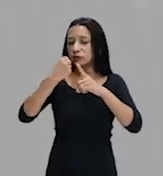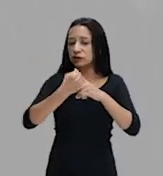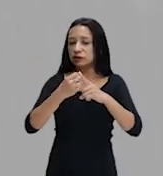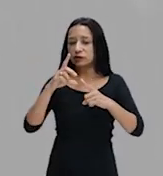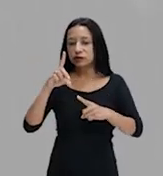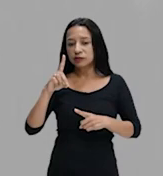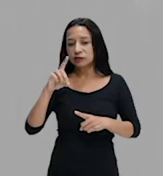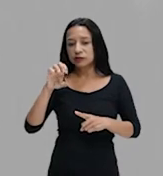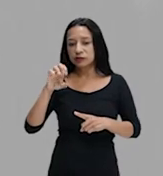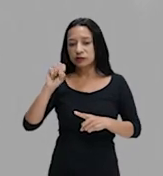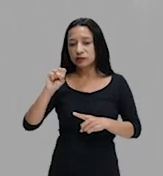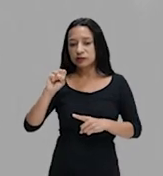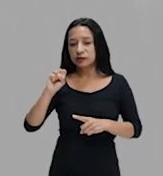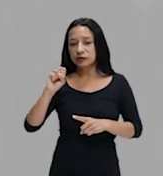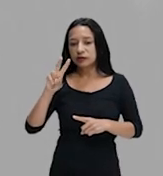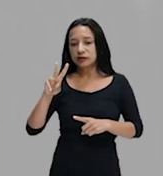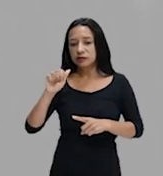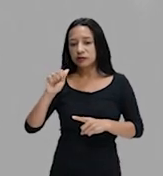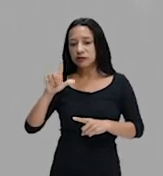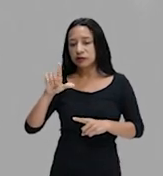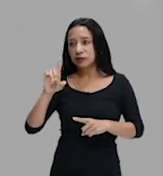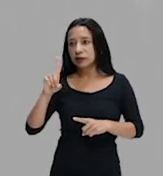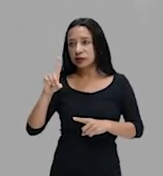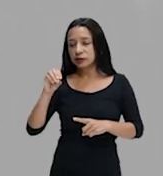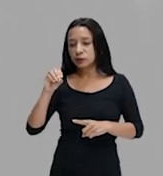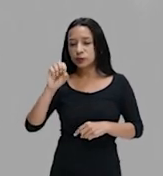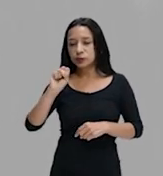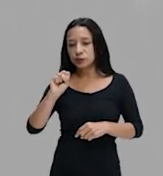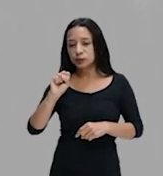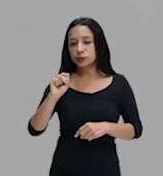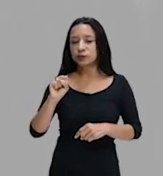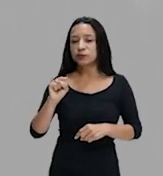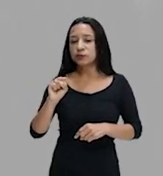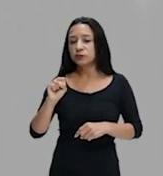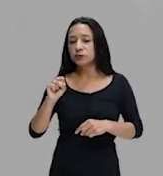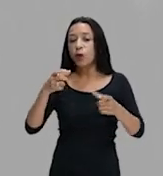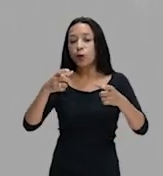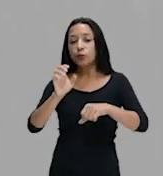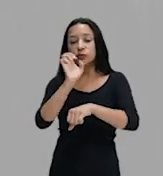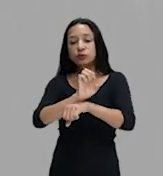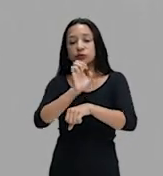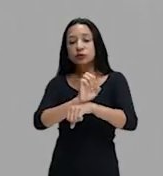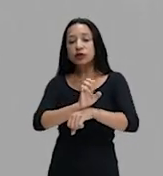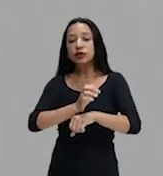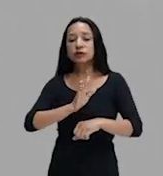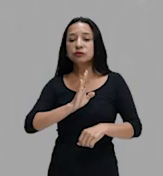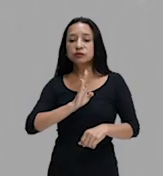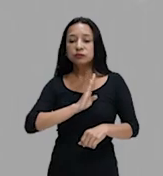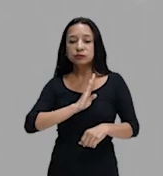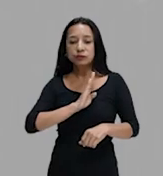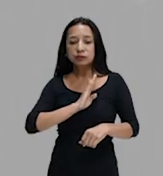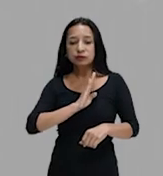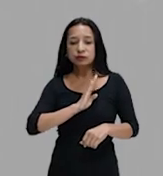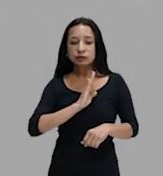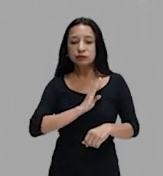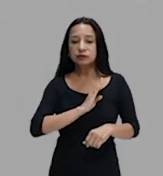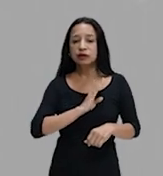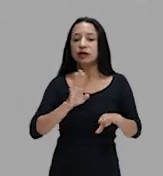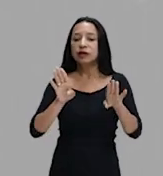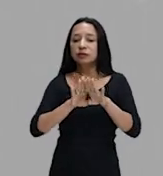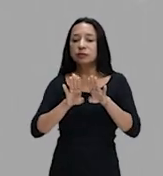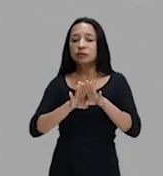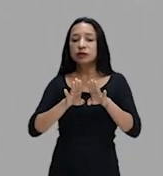período colonial, o movimento dos alfaiates, a conjuração baiana, em 1798.